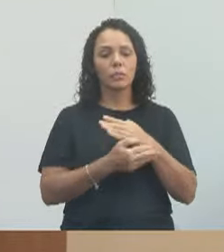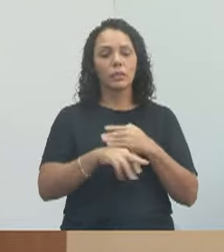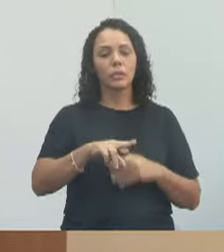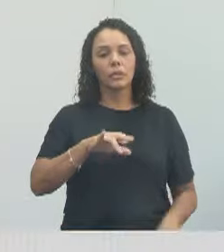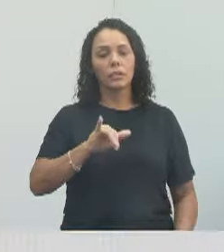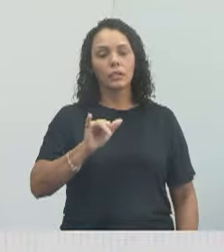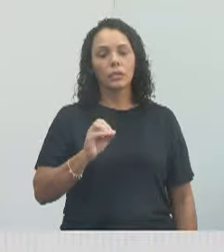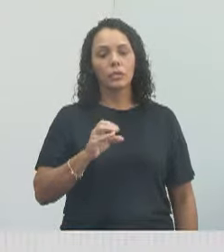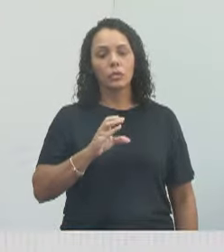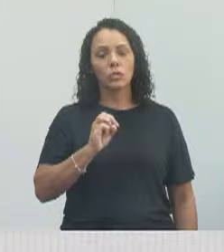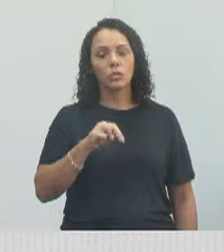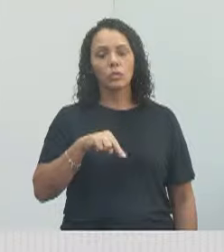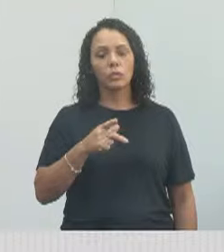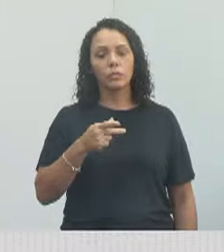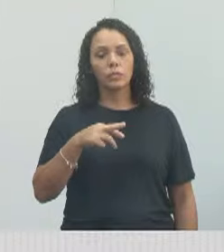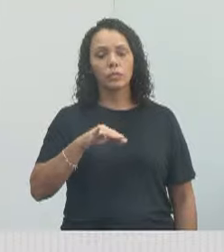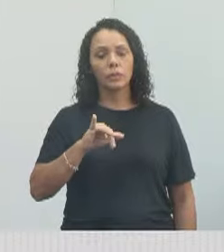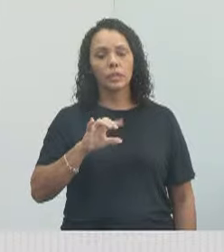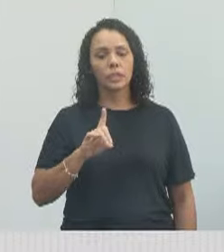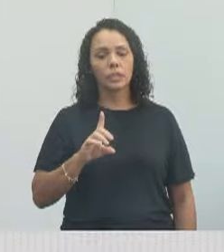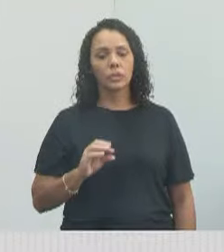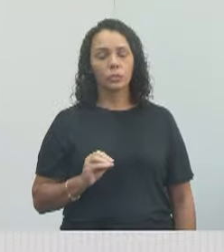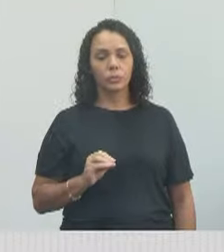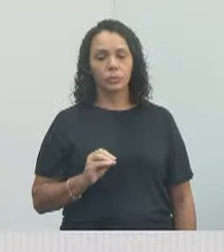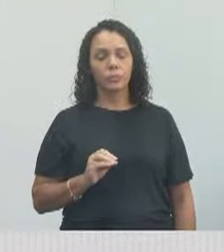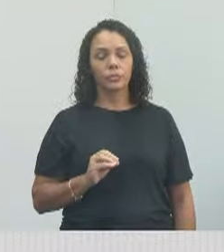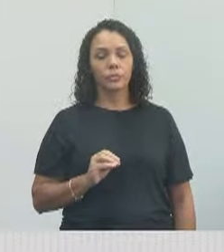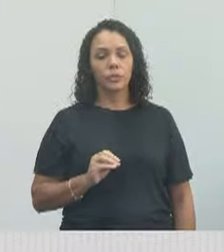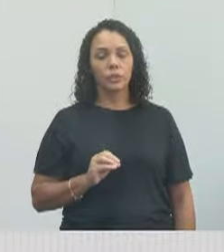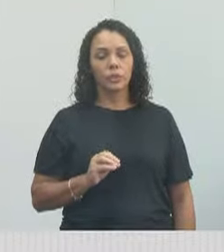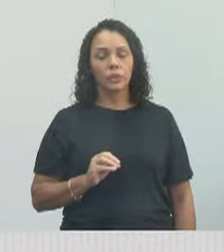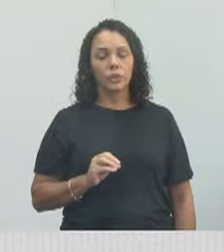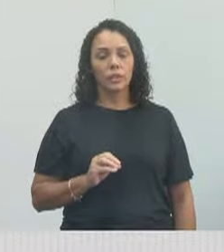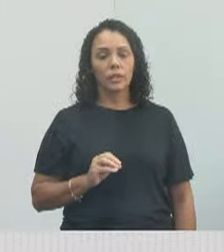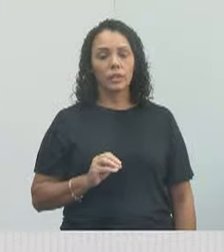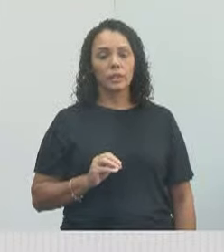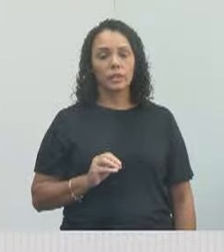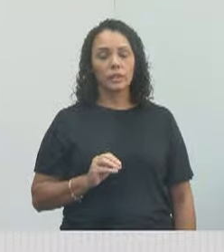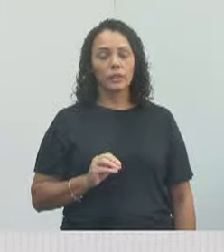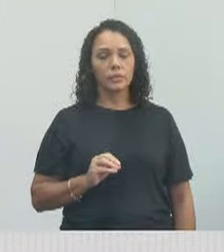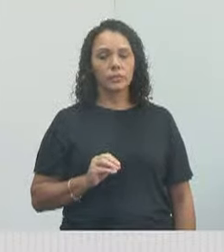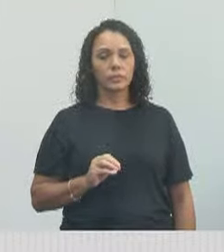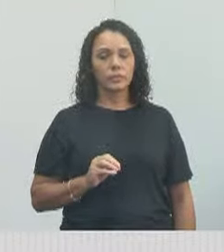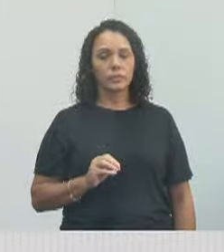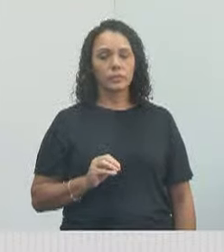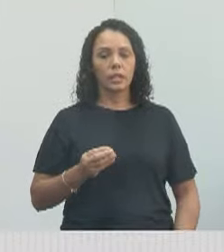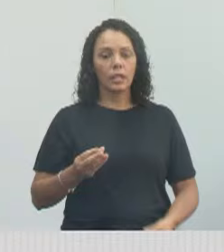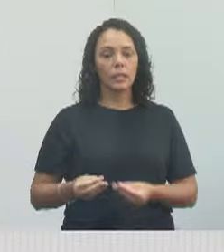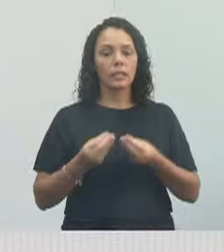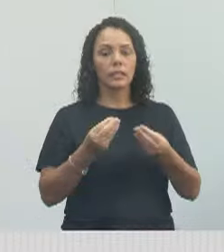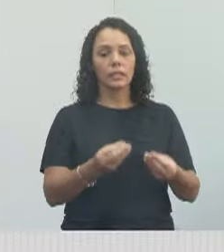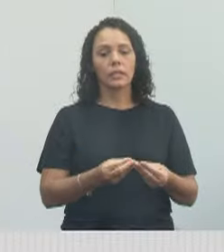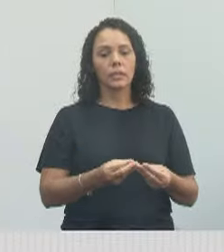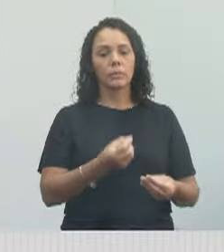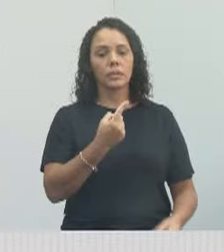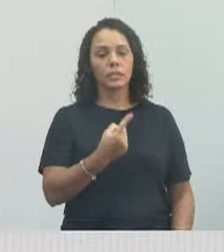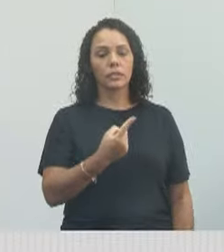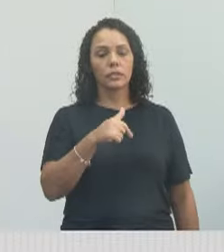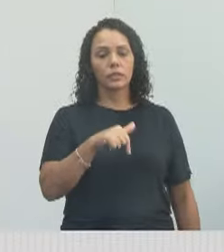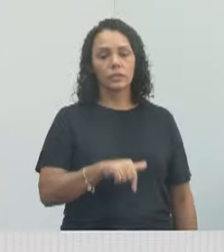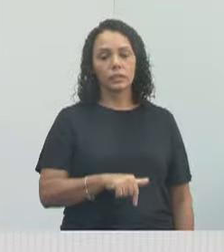internautas,